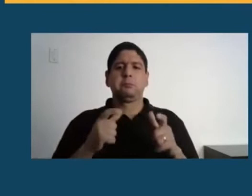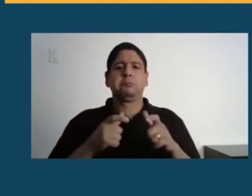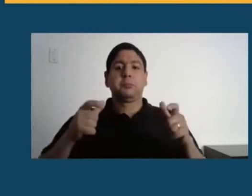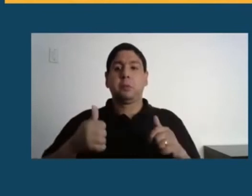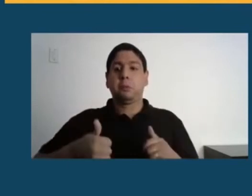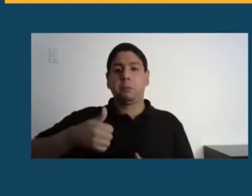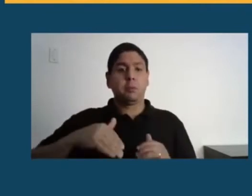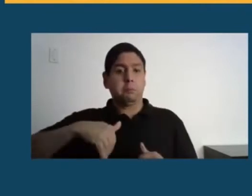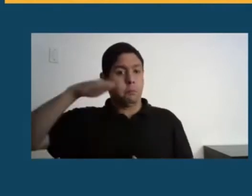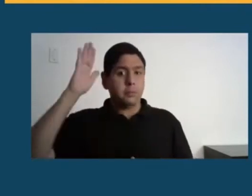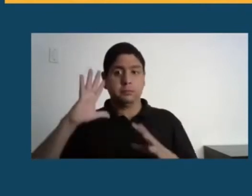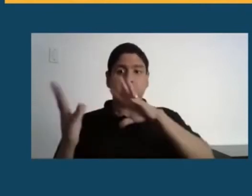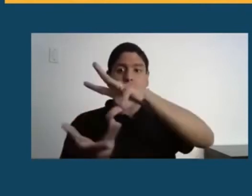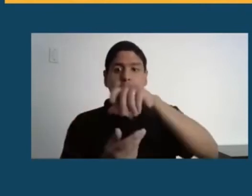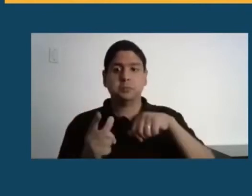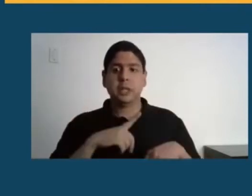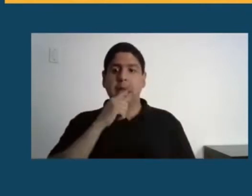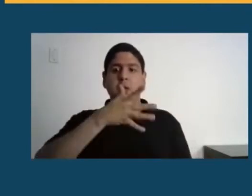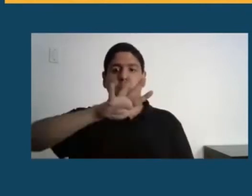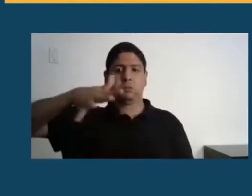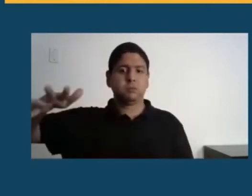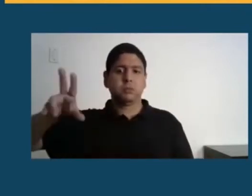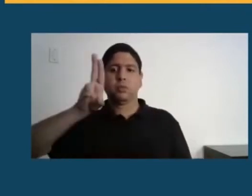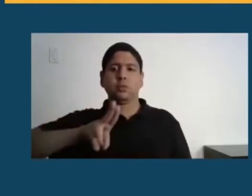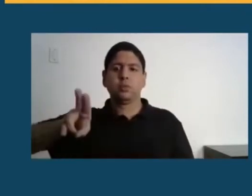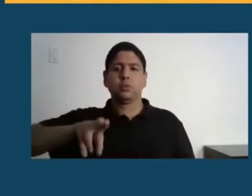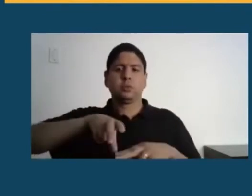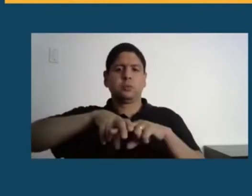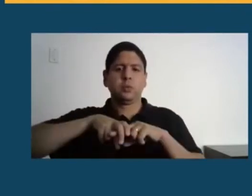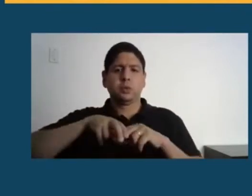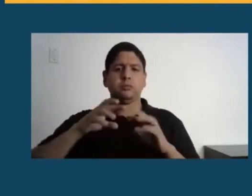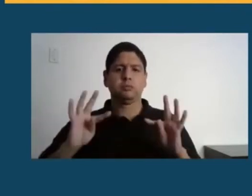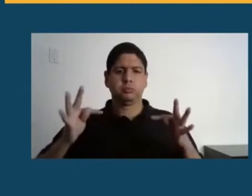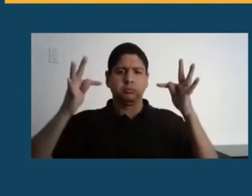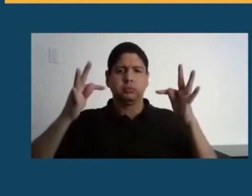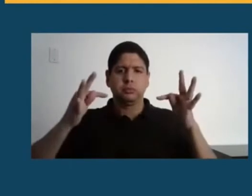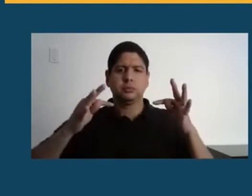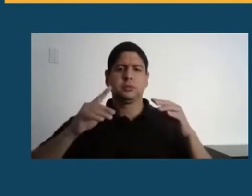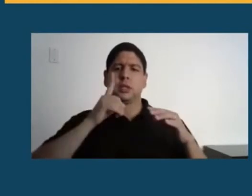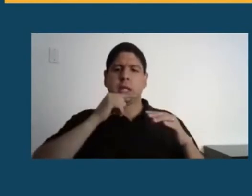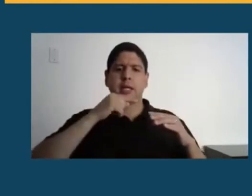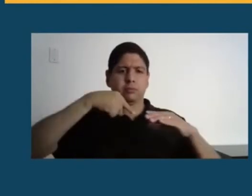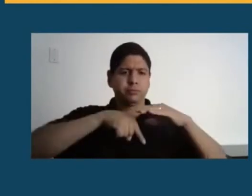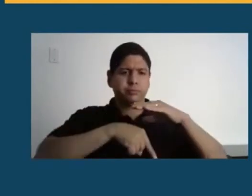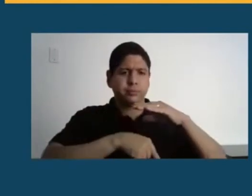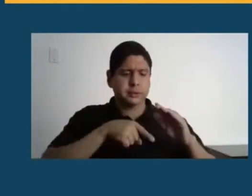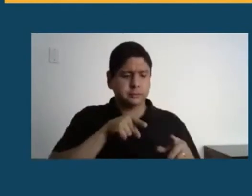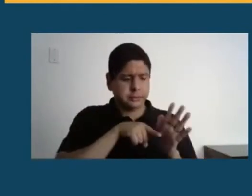ainda muito utilizado por conta do desenvolvimento da tecnologia no pré-sal e todos os desafios que